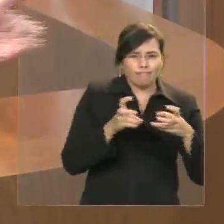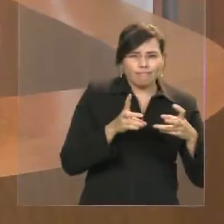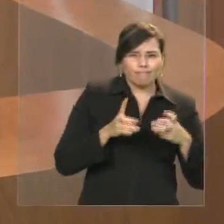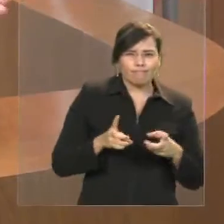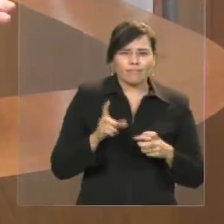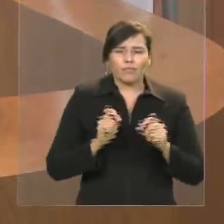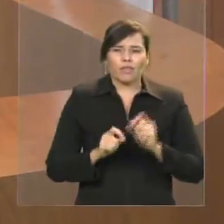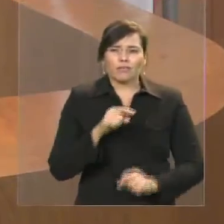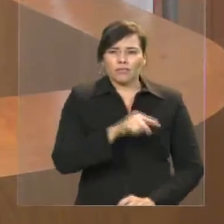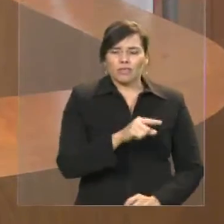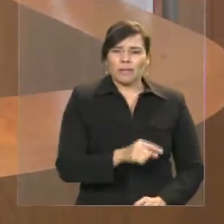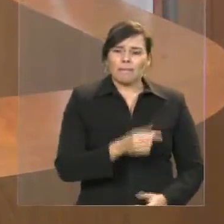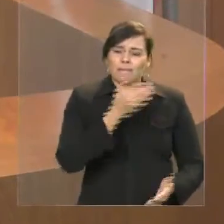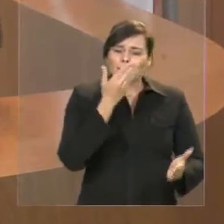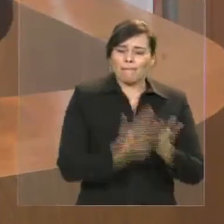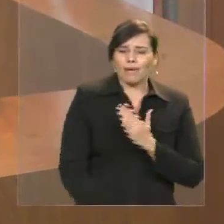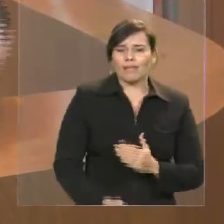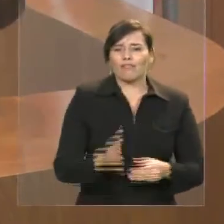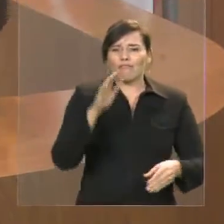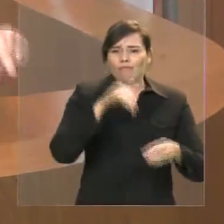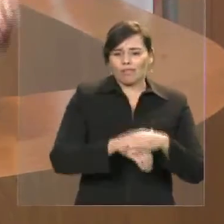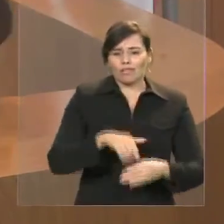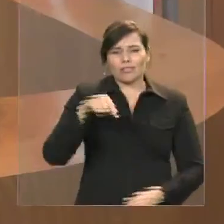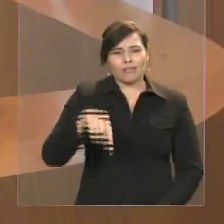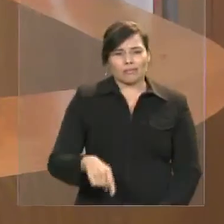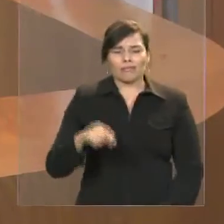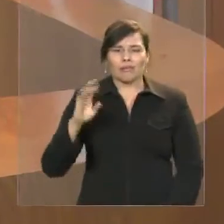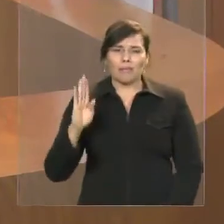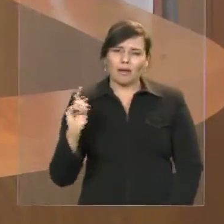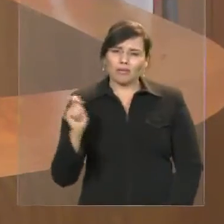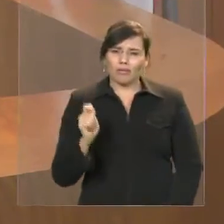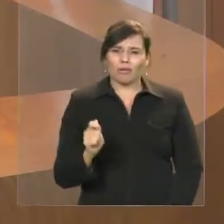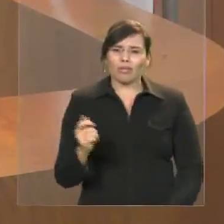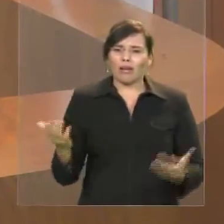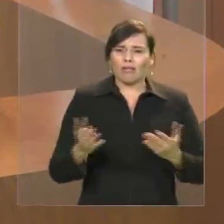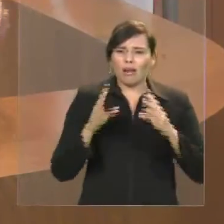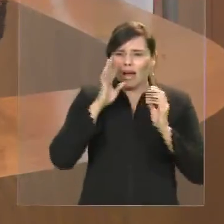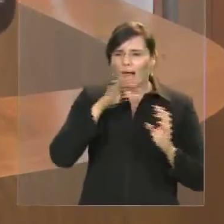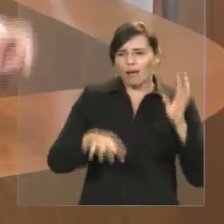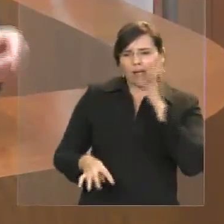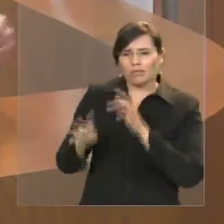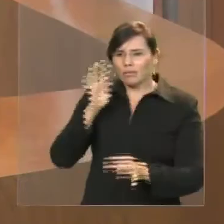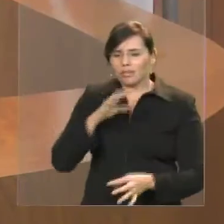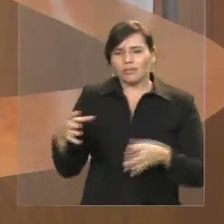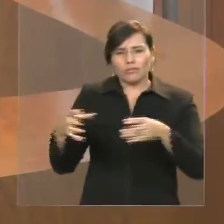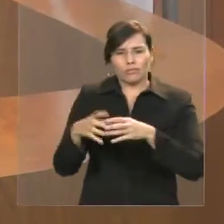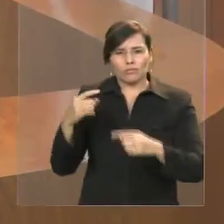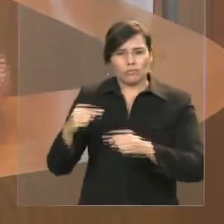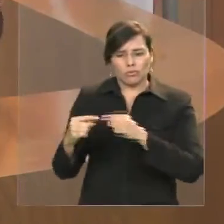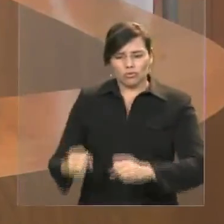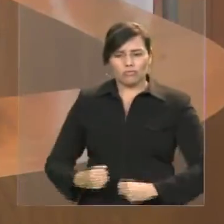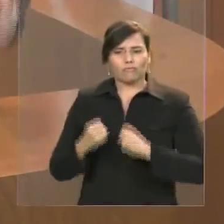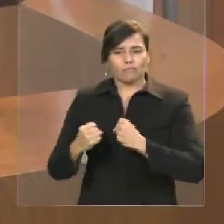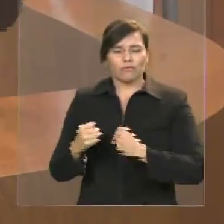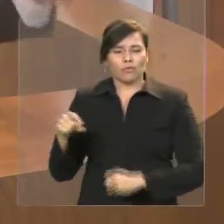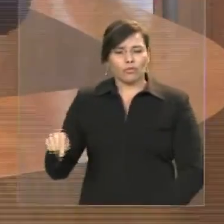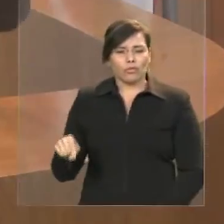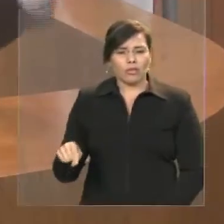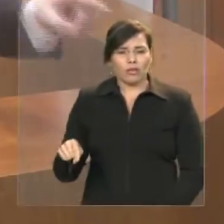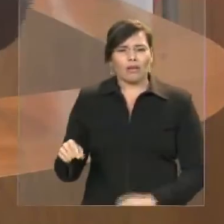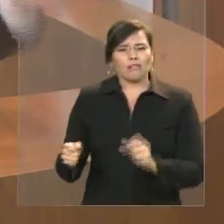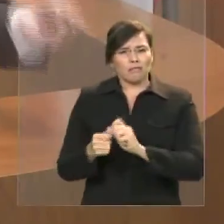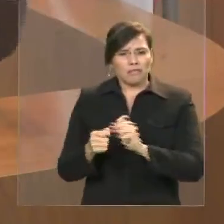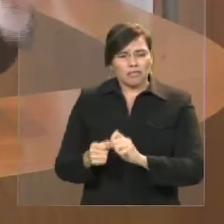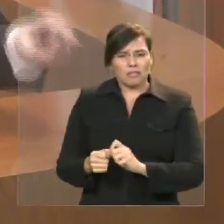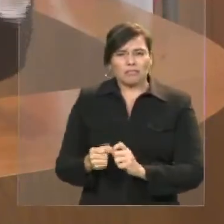vem para essa tribuna o que é um direito seu, mas também é um direito dos outros deputados, daqueles que conhecem a realidade de lá e que estão vendo a elevada